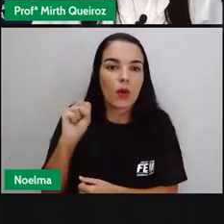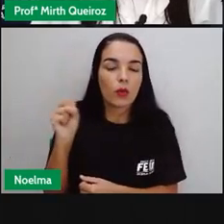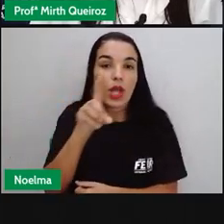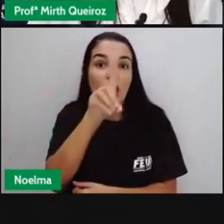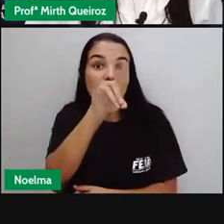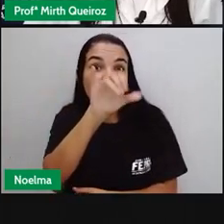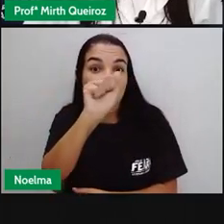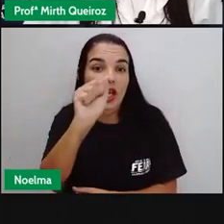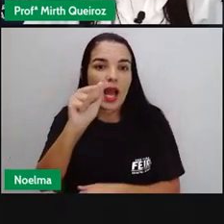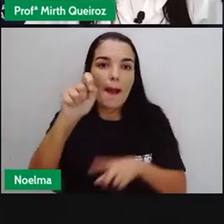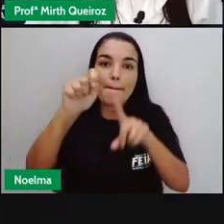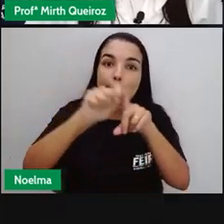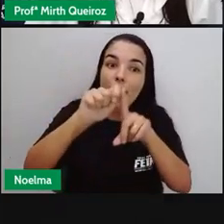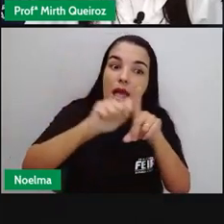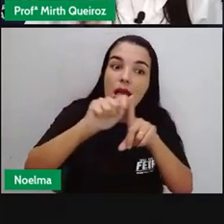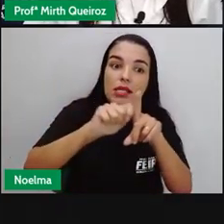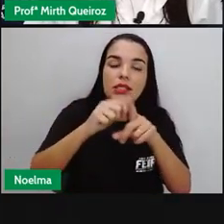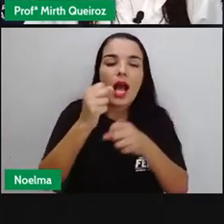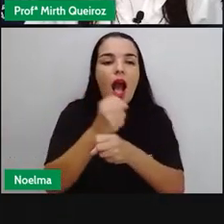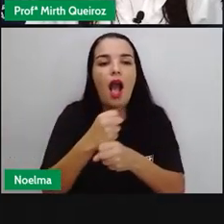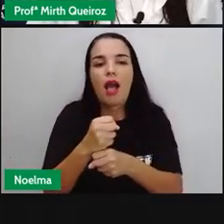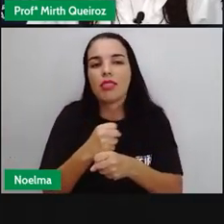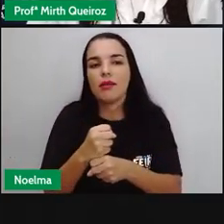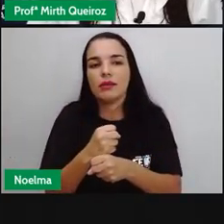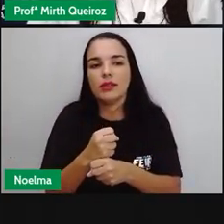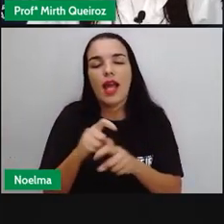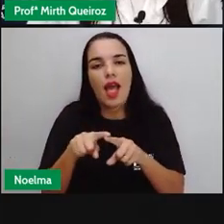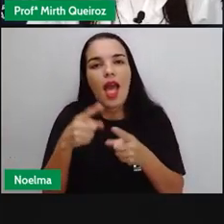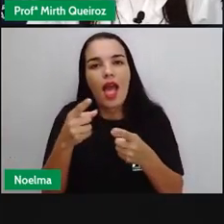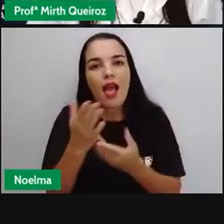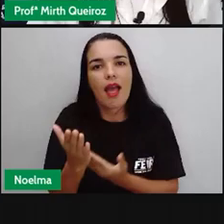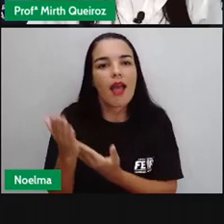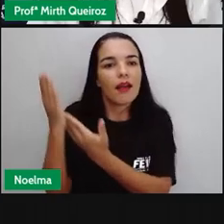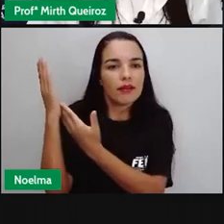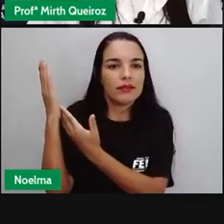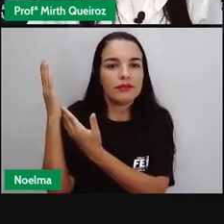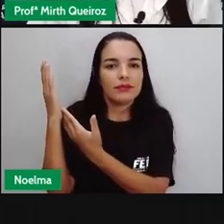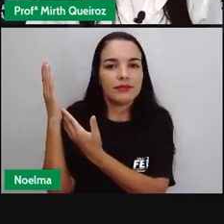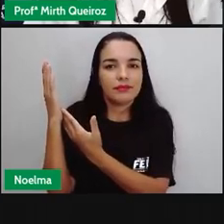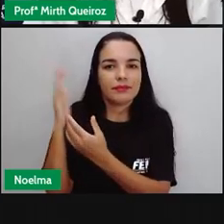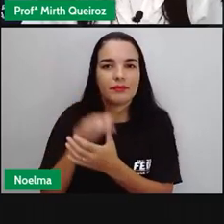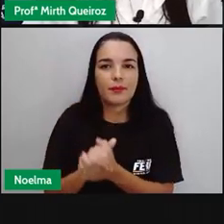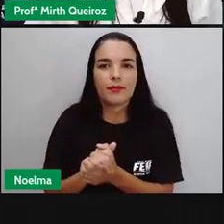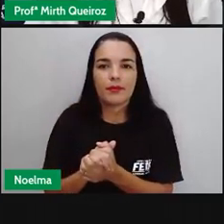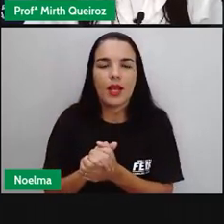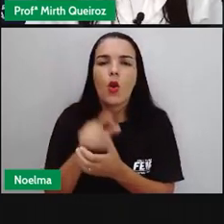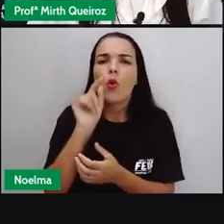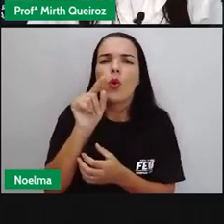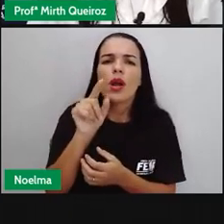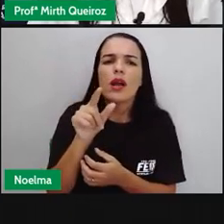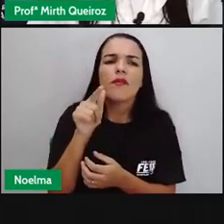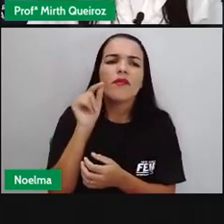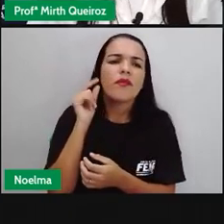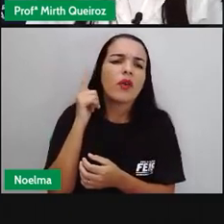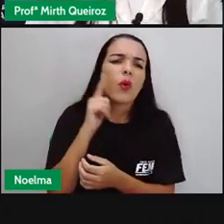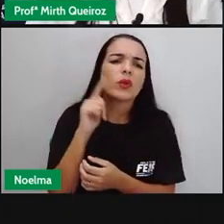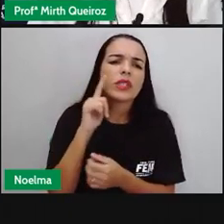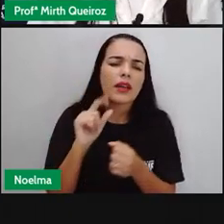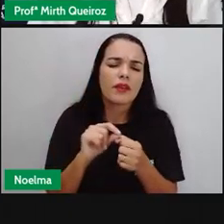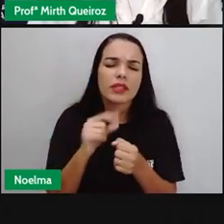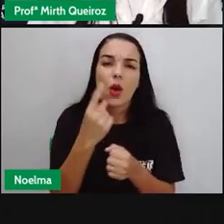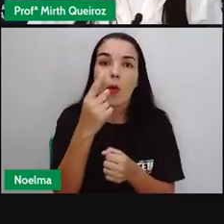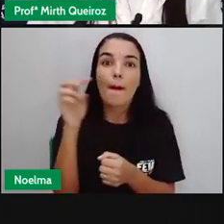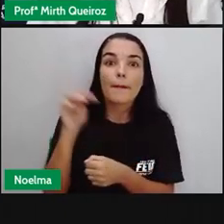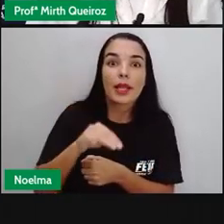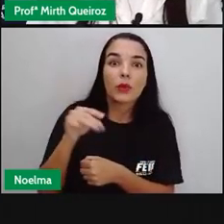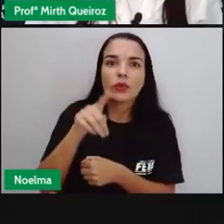Anos Essas são As unidades De medida Do tempo O que que você Consegue fazer Em